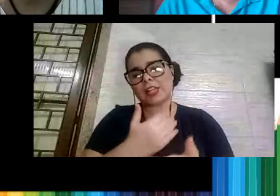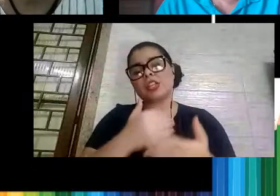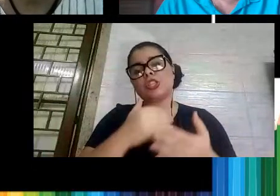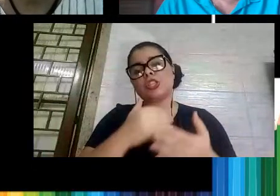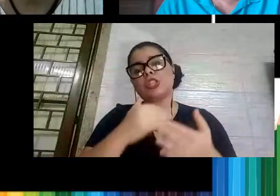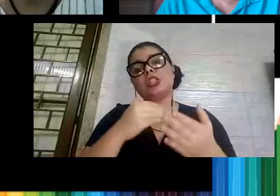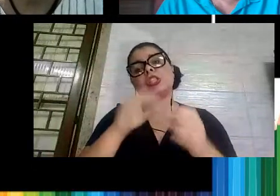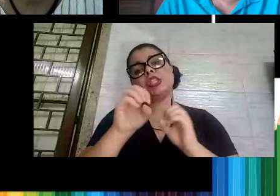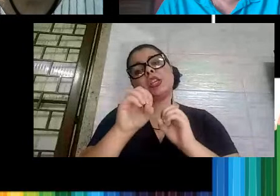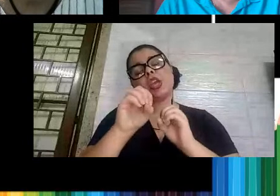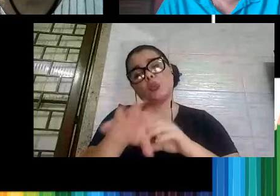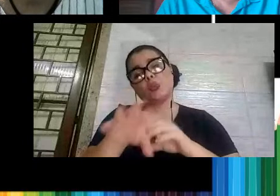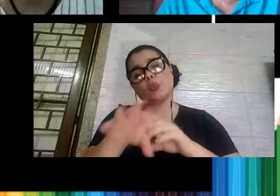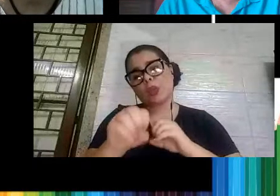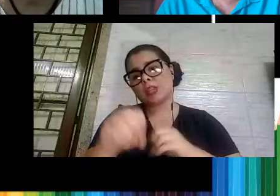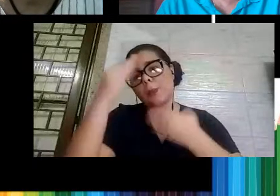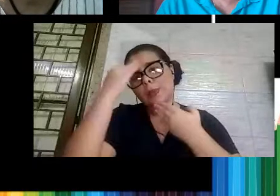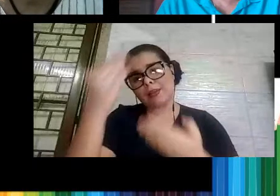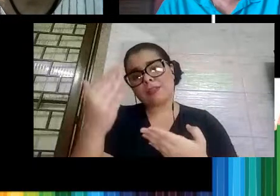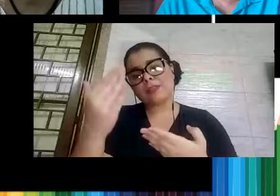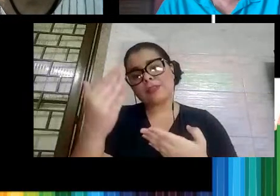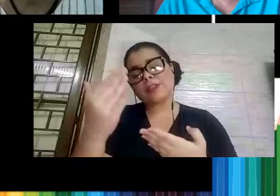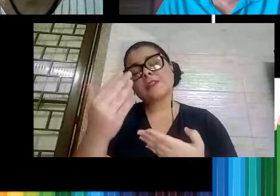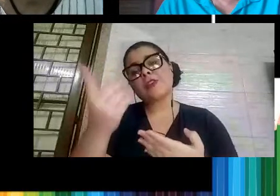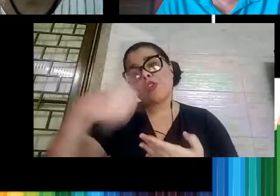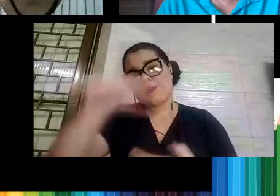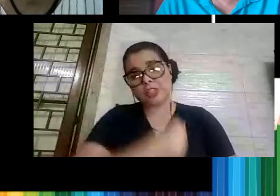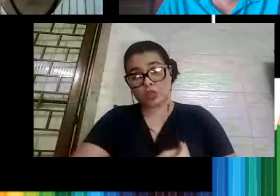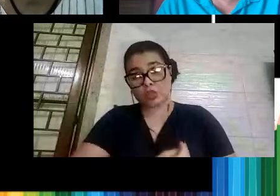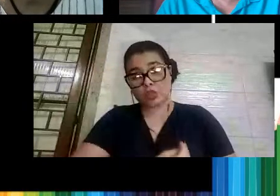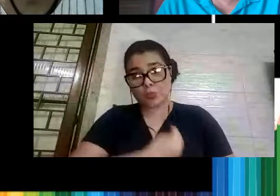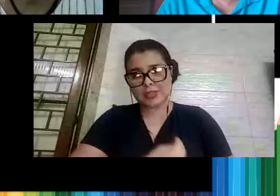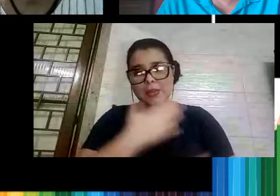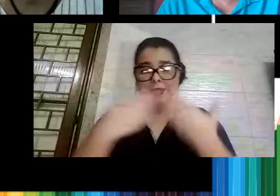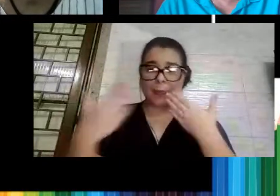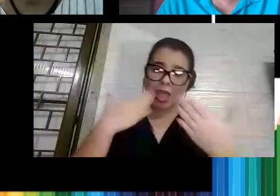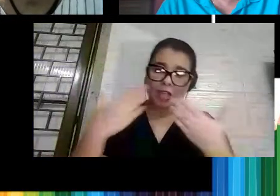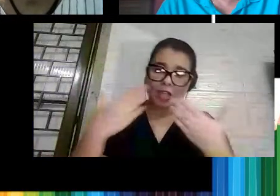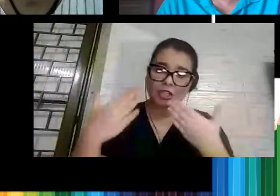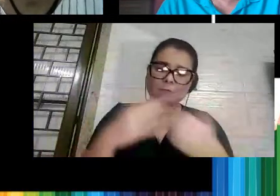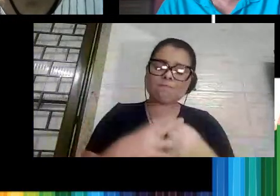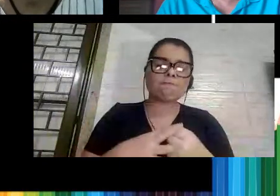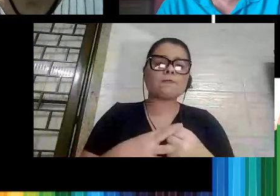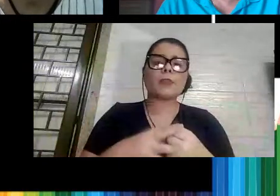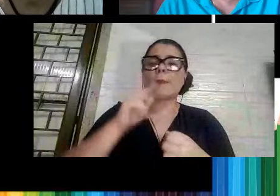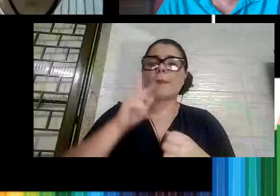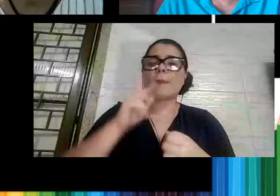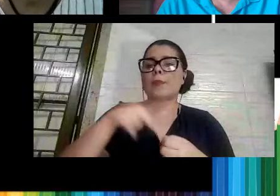fizeram parte desse debate, professor Helder, brilhante,